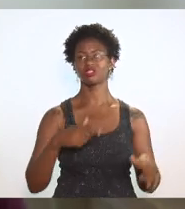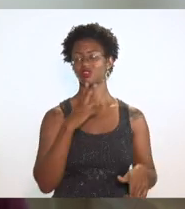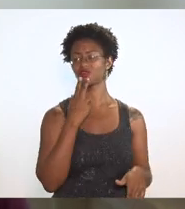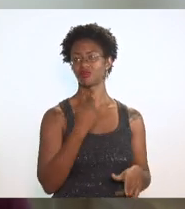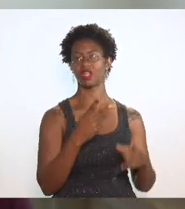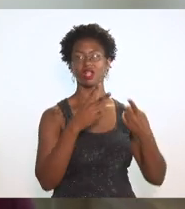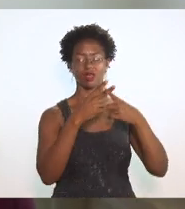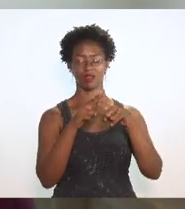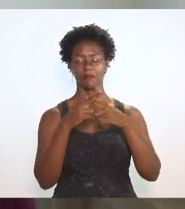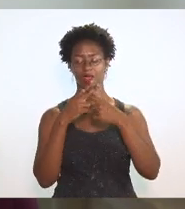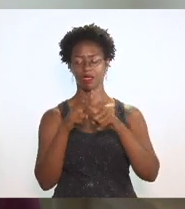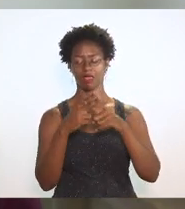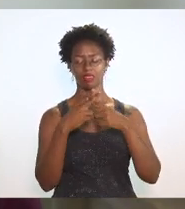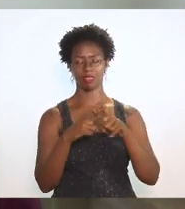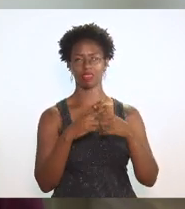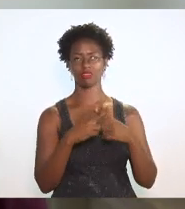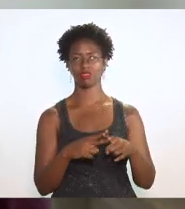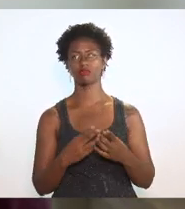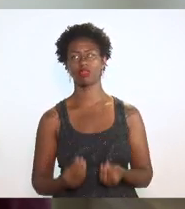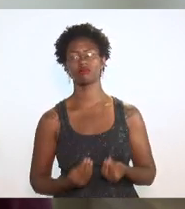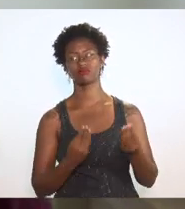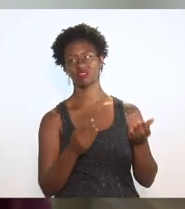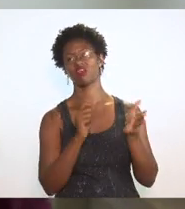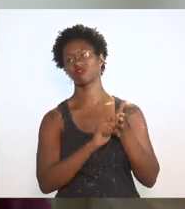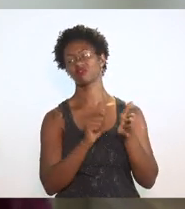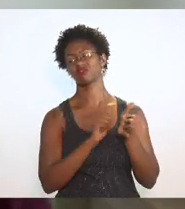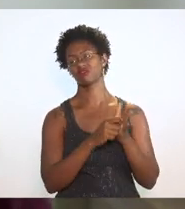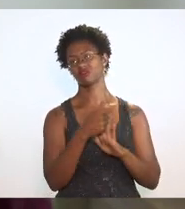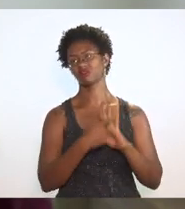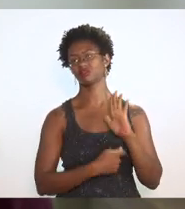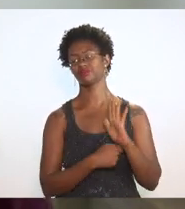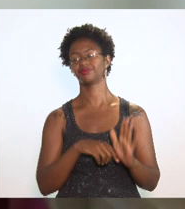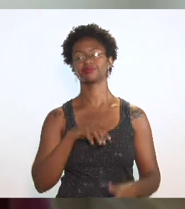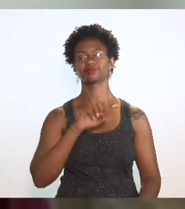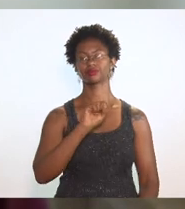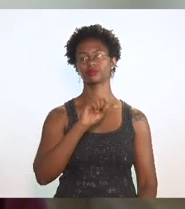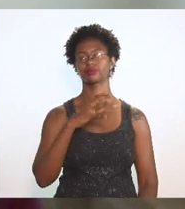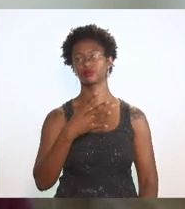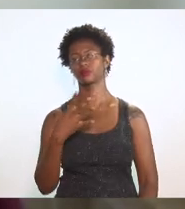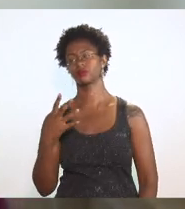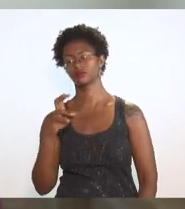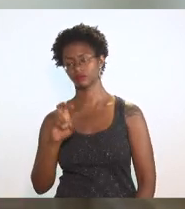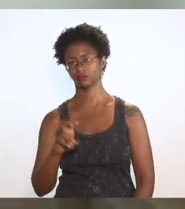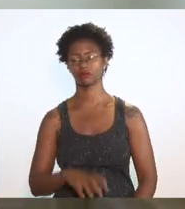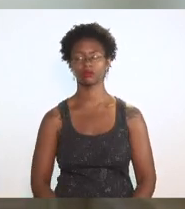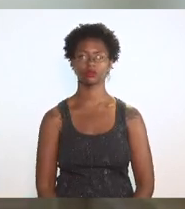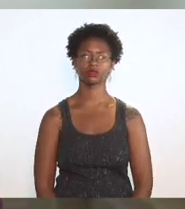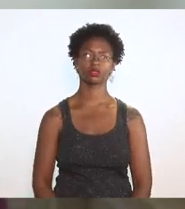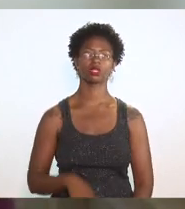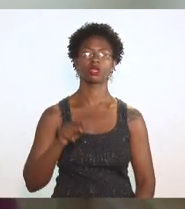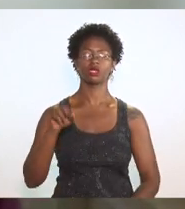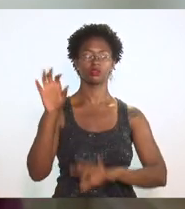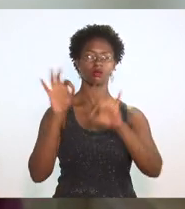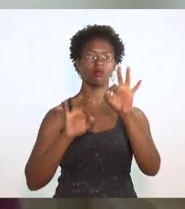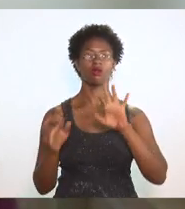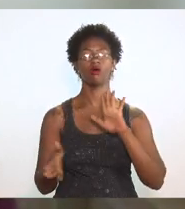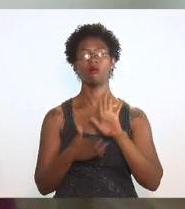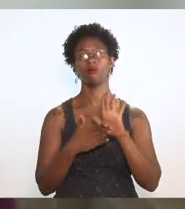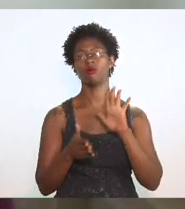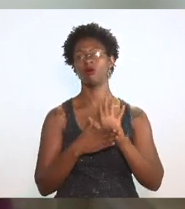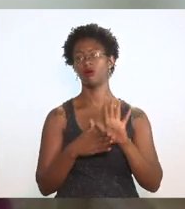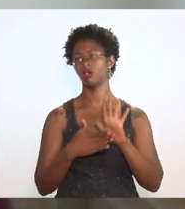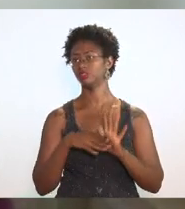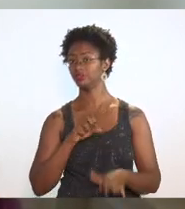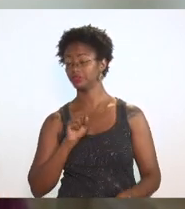subemenda e dá a redação da 8.445 esse projeto propôs se